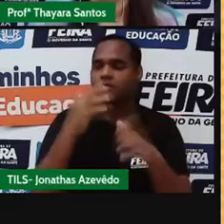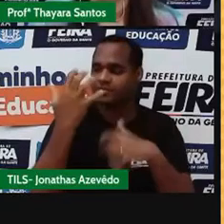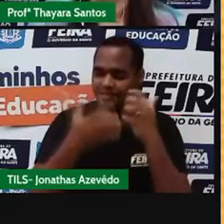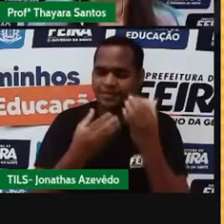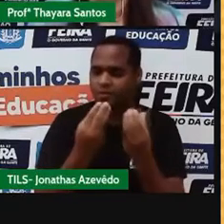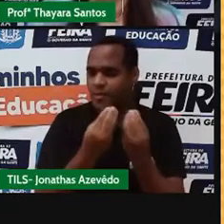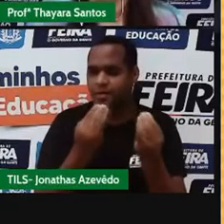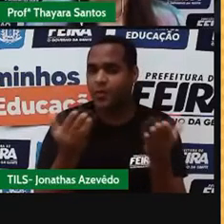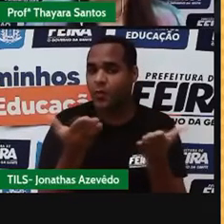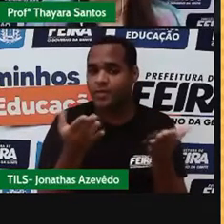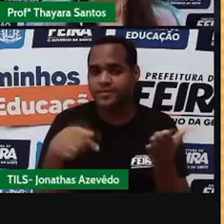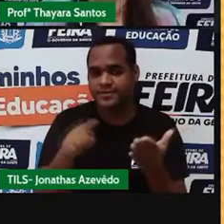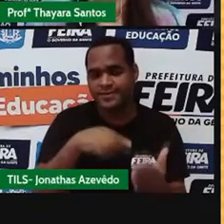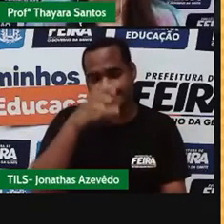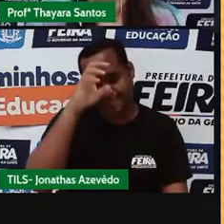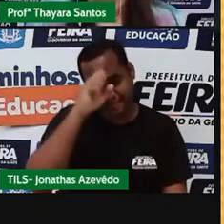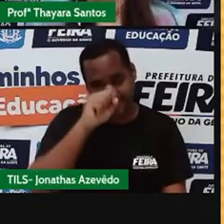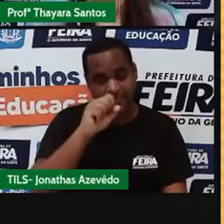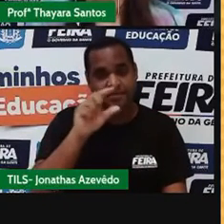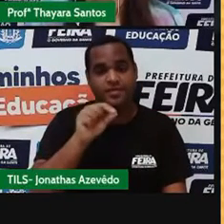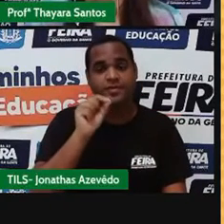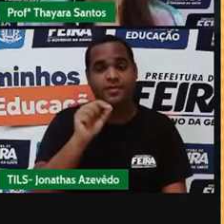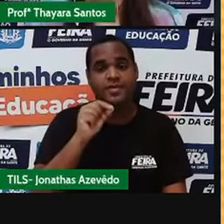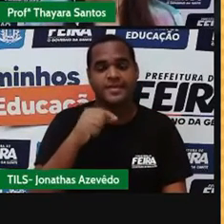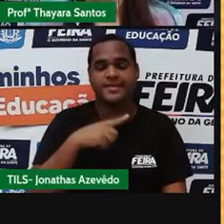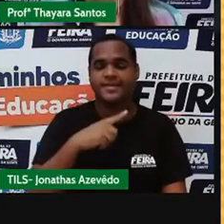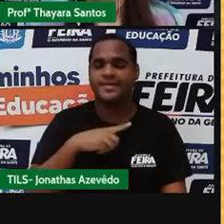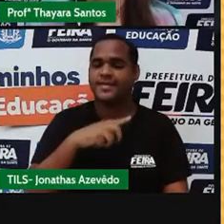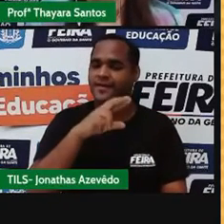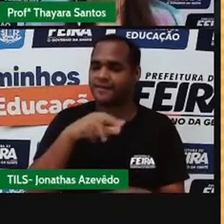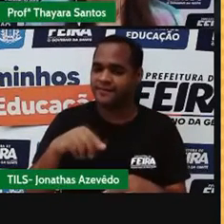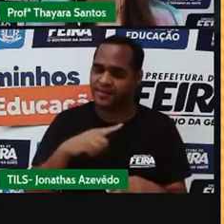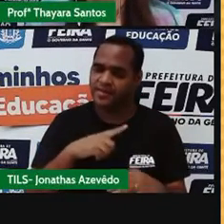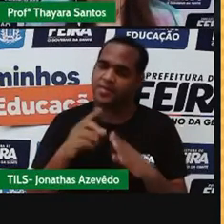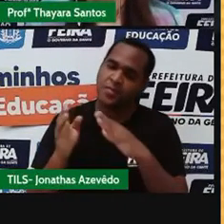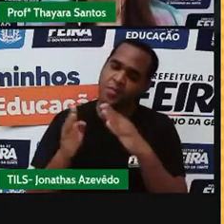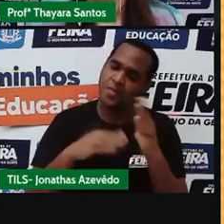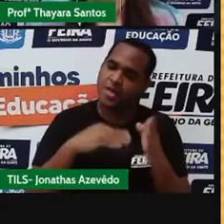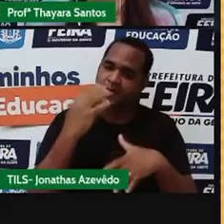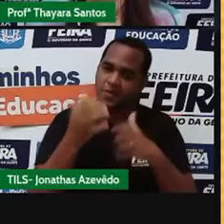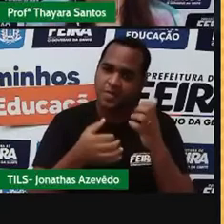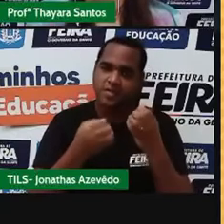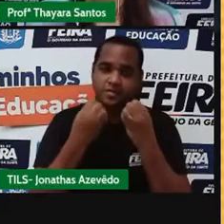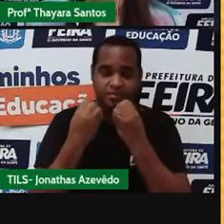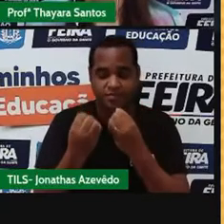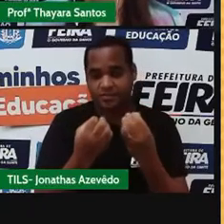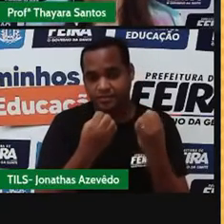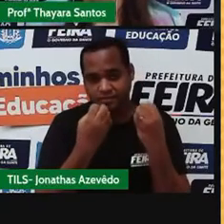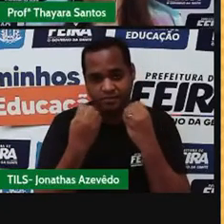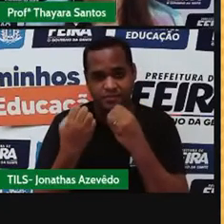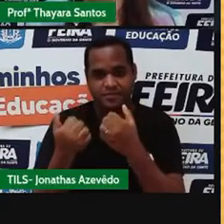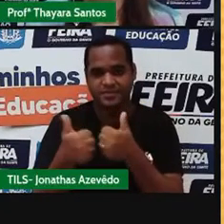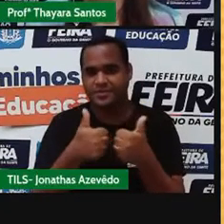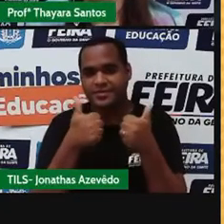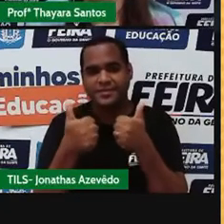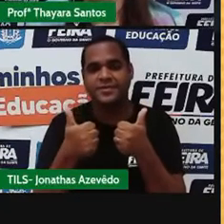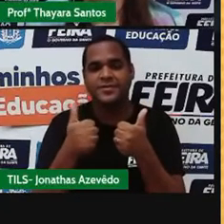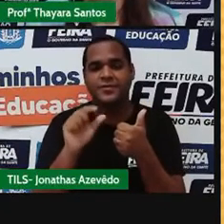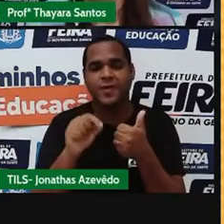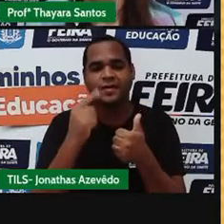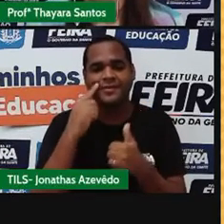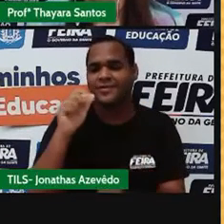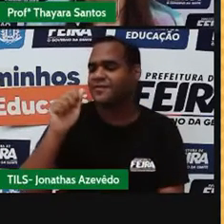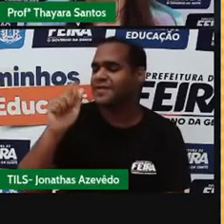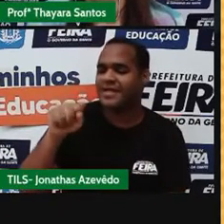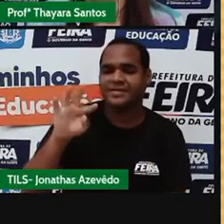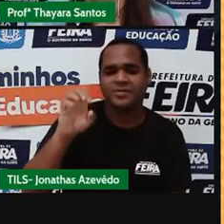Hoje vamos aprender sobre algo muito grande na importância, mas muito pequeno na nossa manhã. Eu estou falando do átomo.